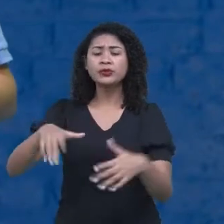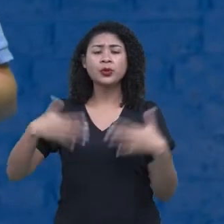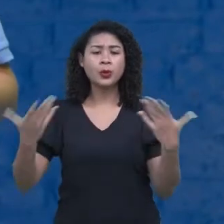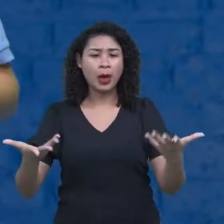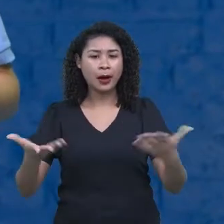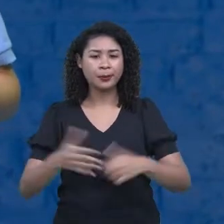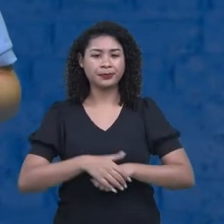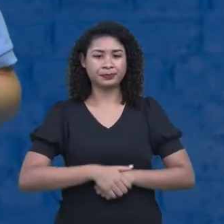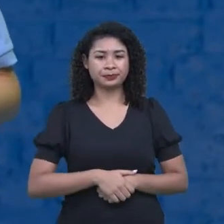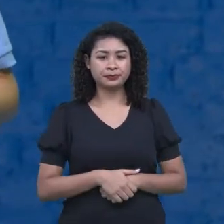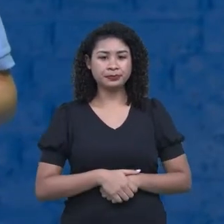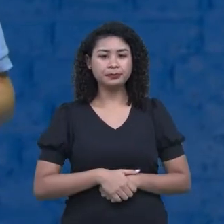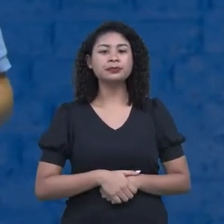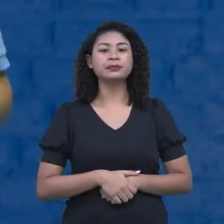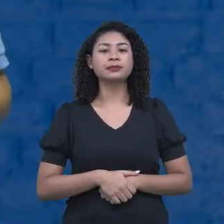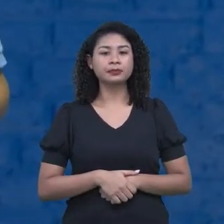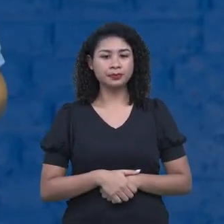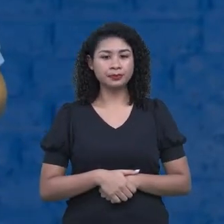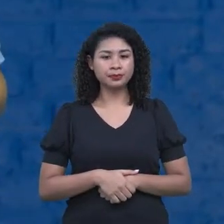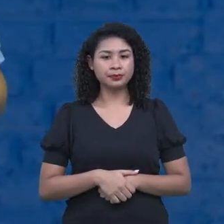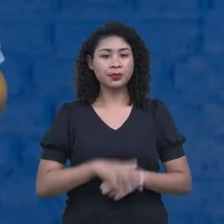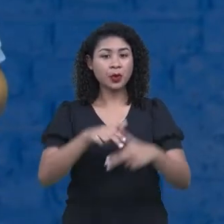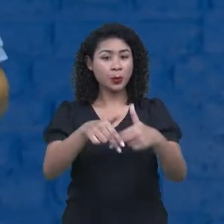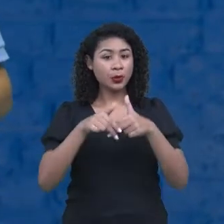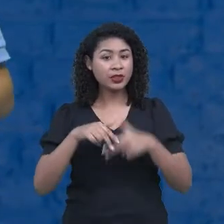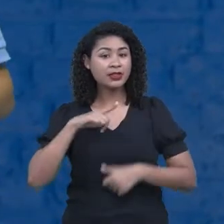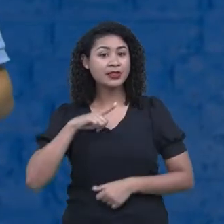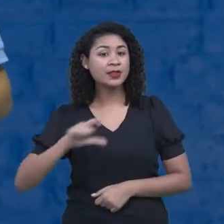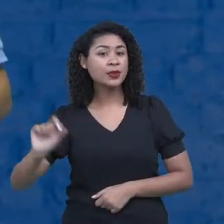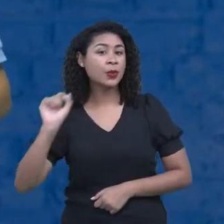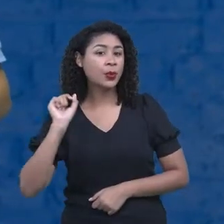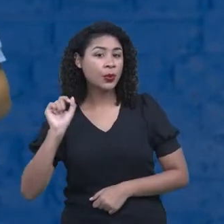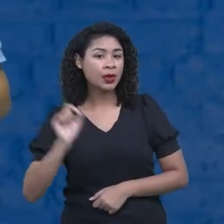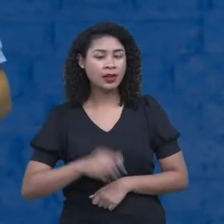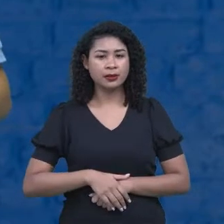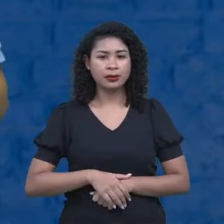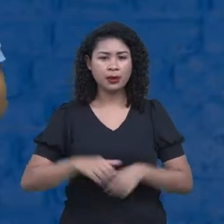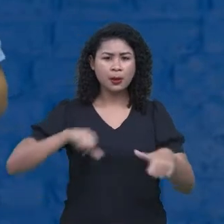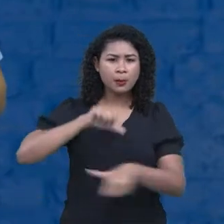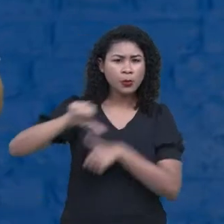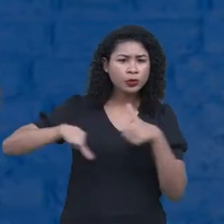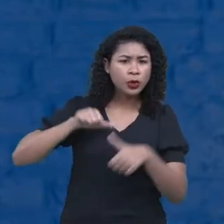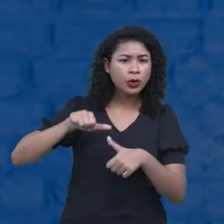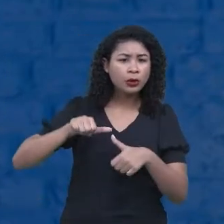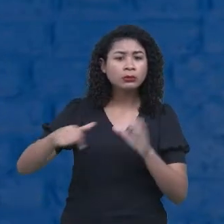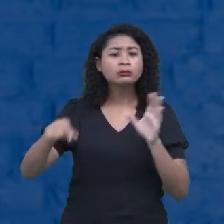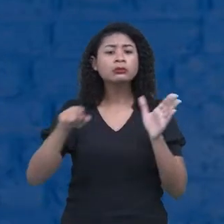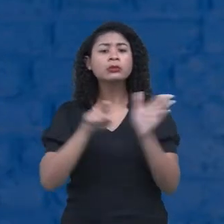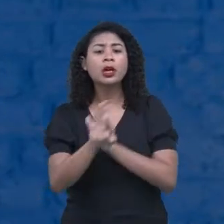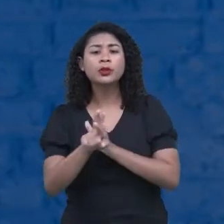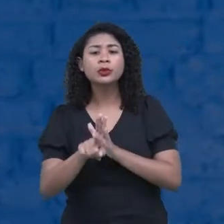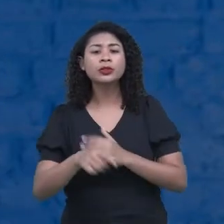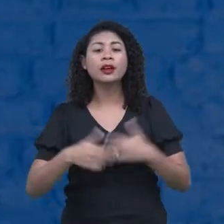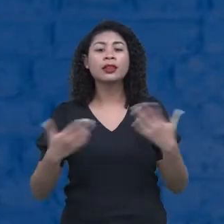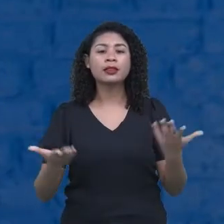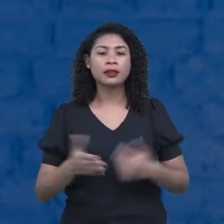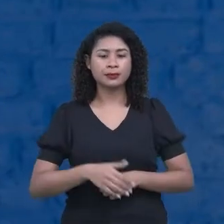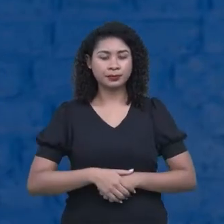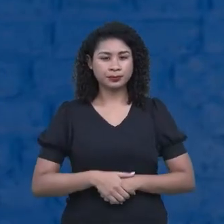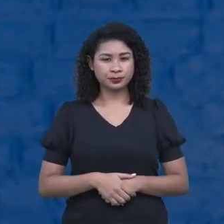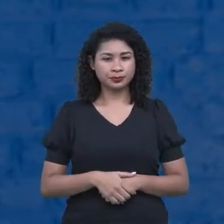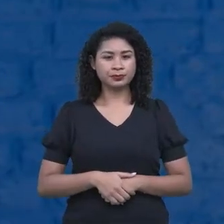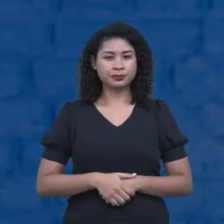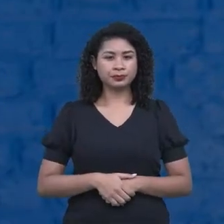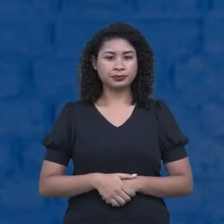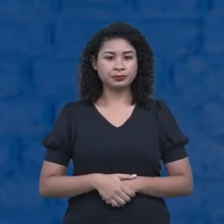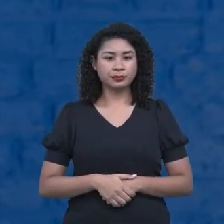nós temos o quê? O quê? Mudou? Vamos ver a nossa perguntinha? Com que olhos você está vendo o mundo